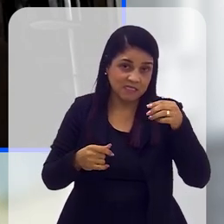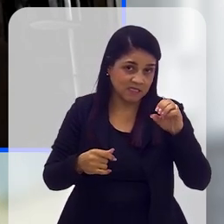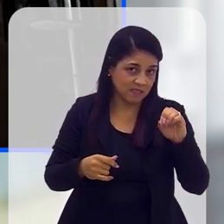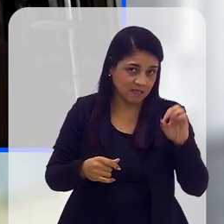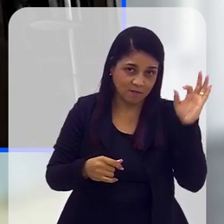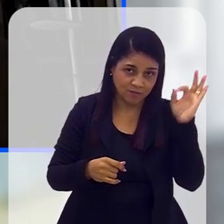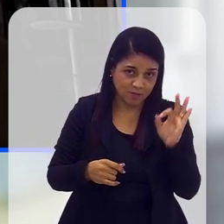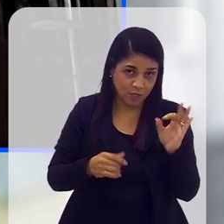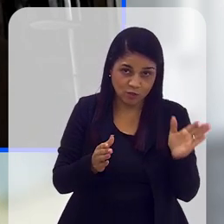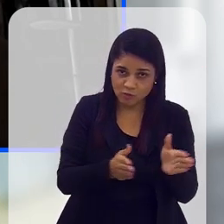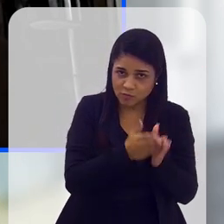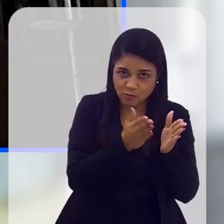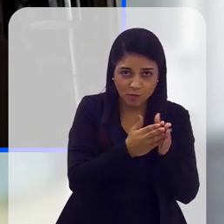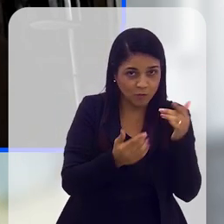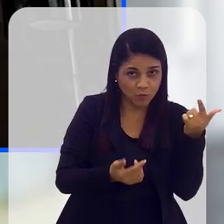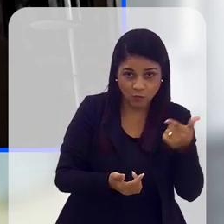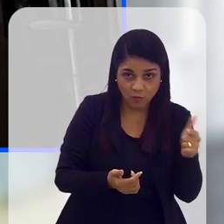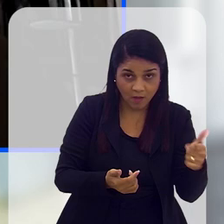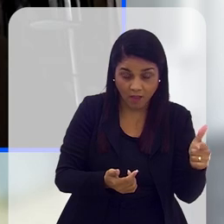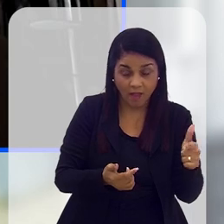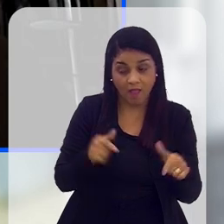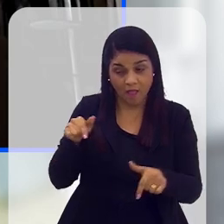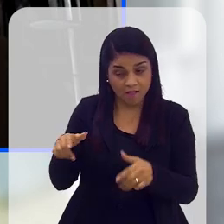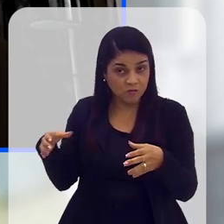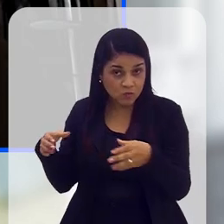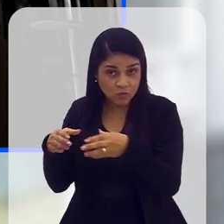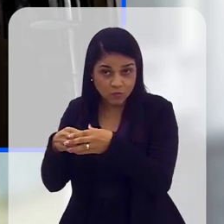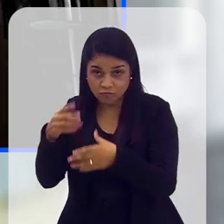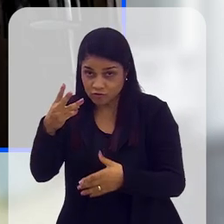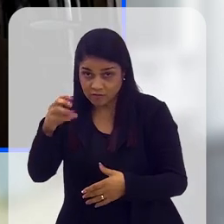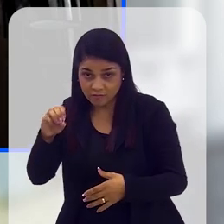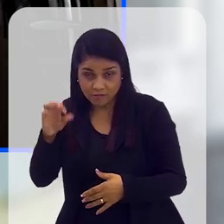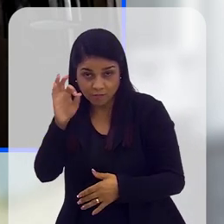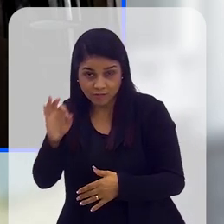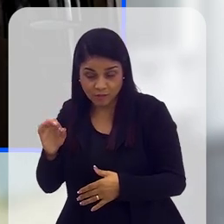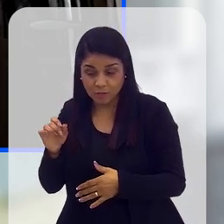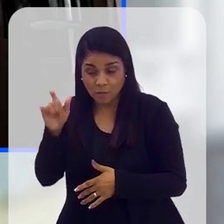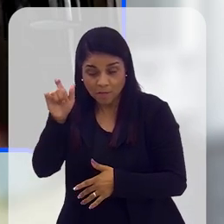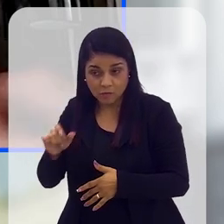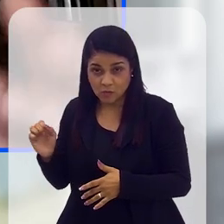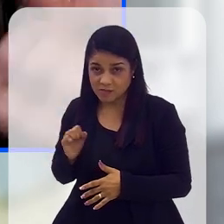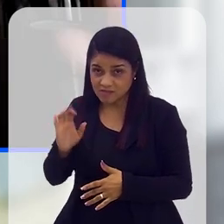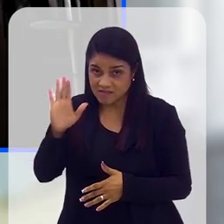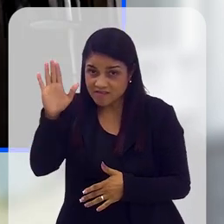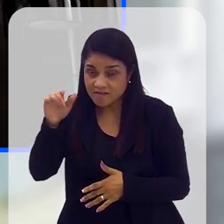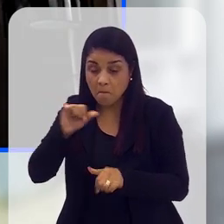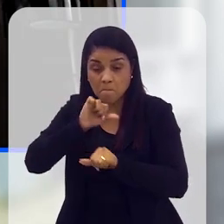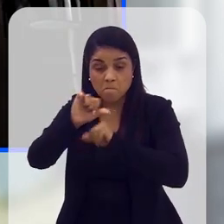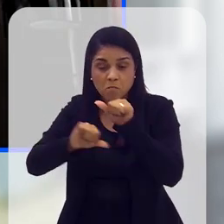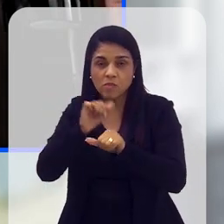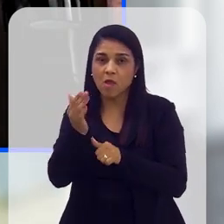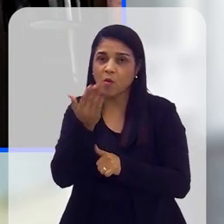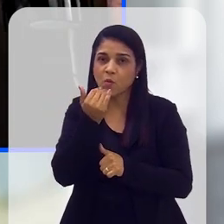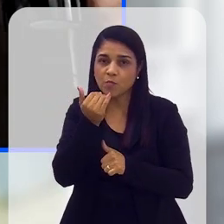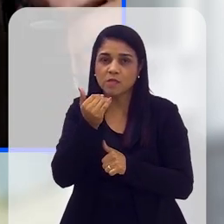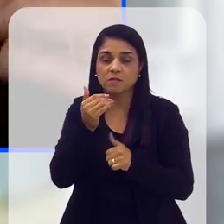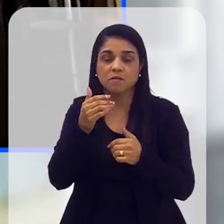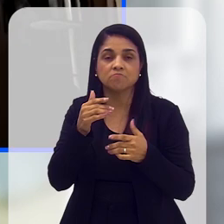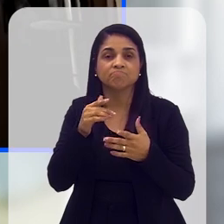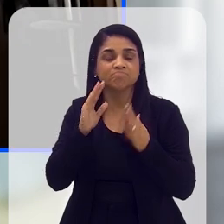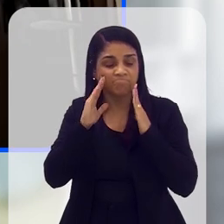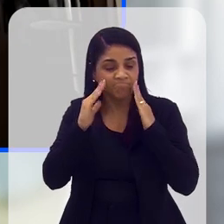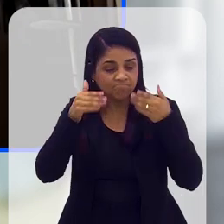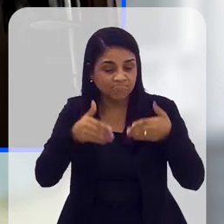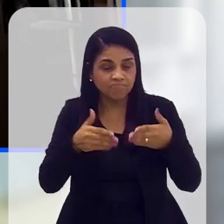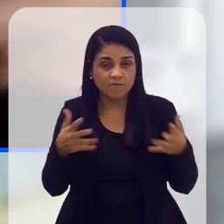% não tem, mas pobres não tem. Então, essa elite brasileira tem que mudar claramente a sua dieta em relação, em